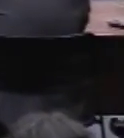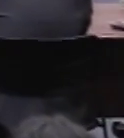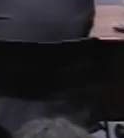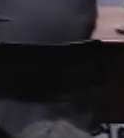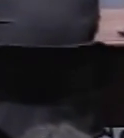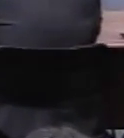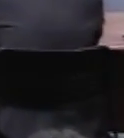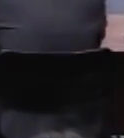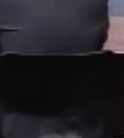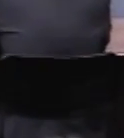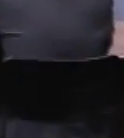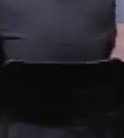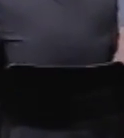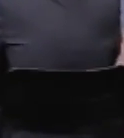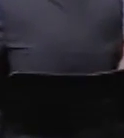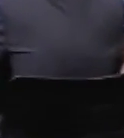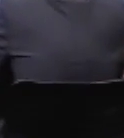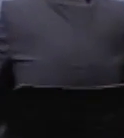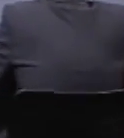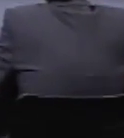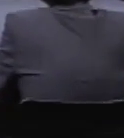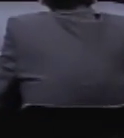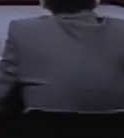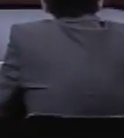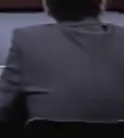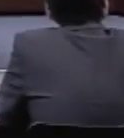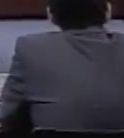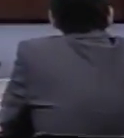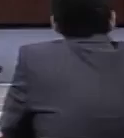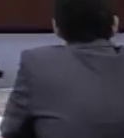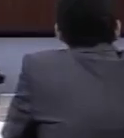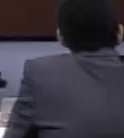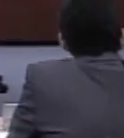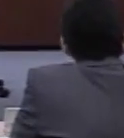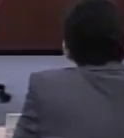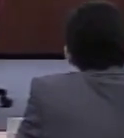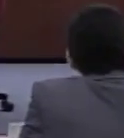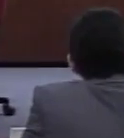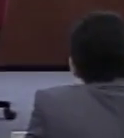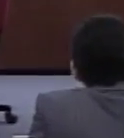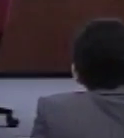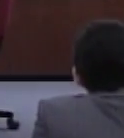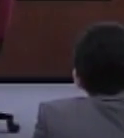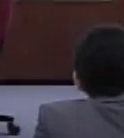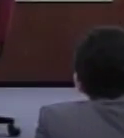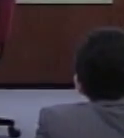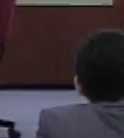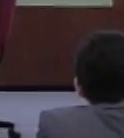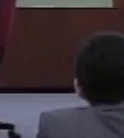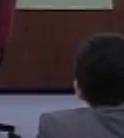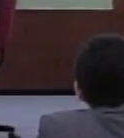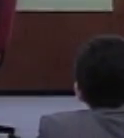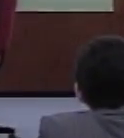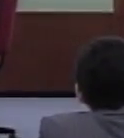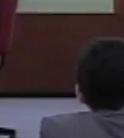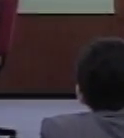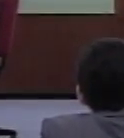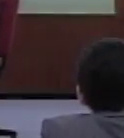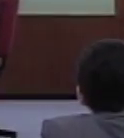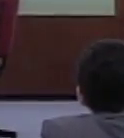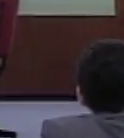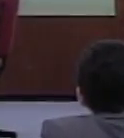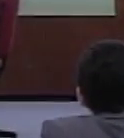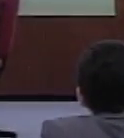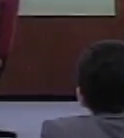fiquei com uma dúvida silêncio quando ela falou em 28º dia